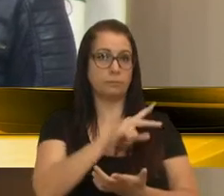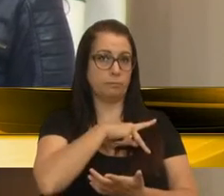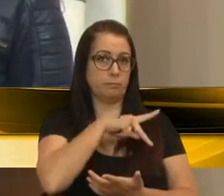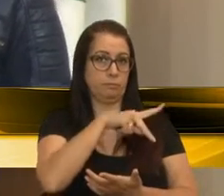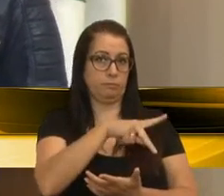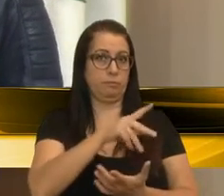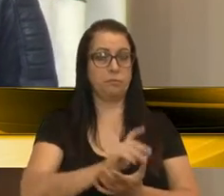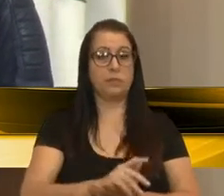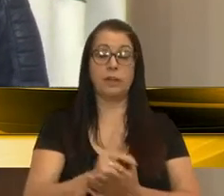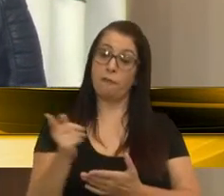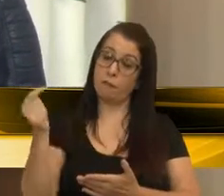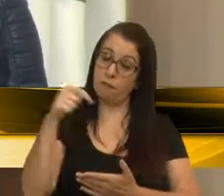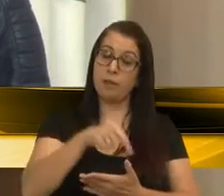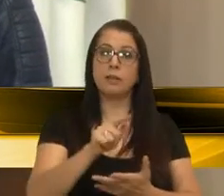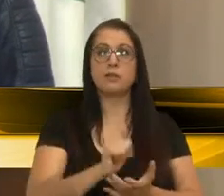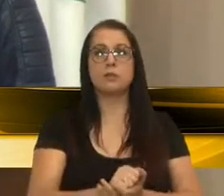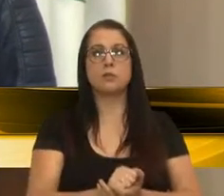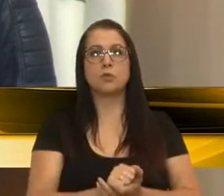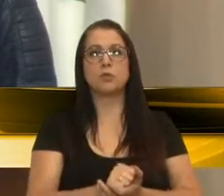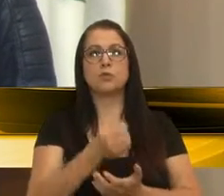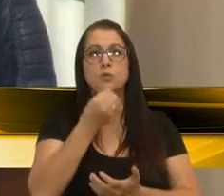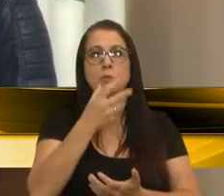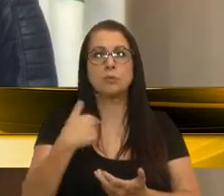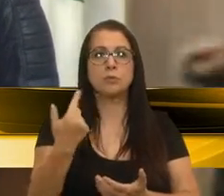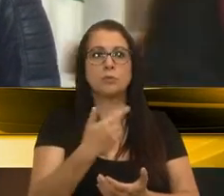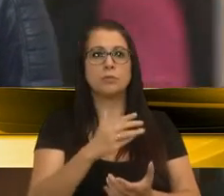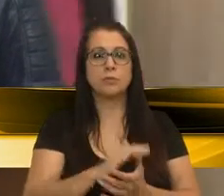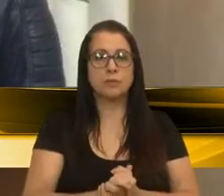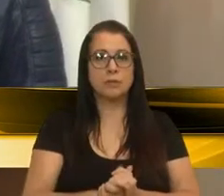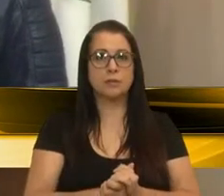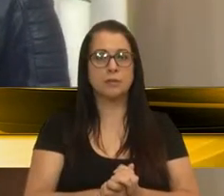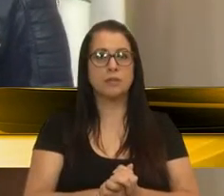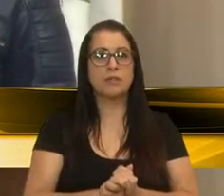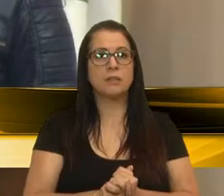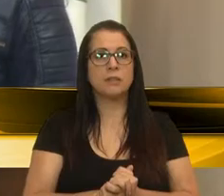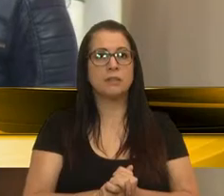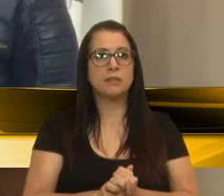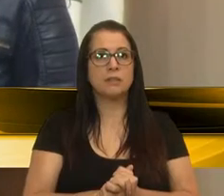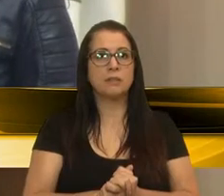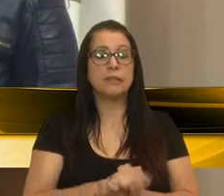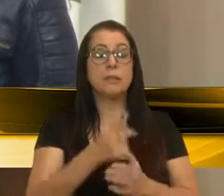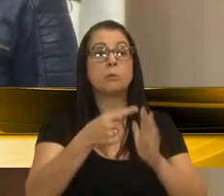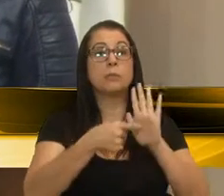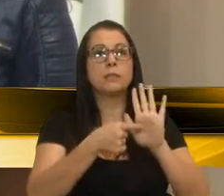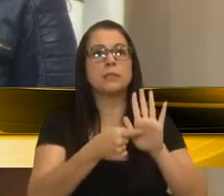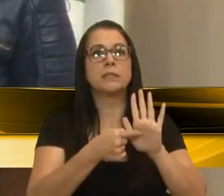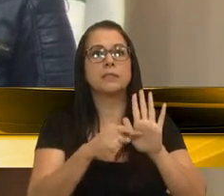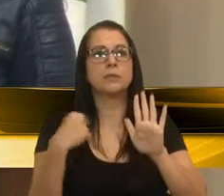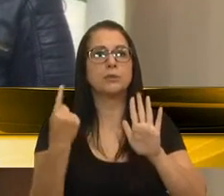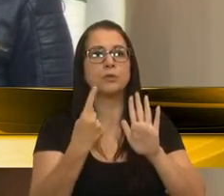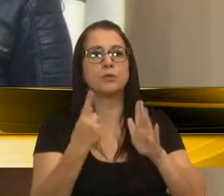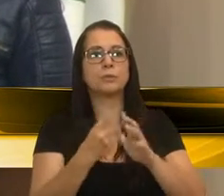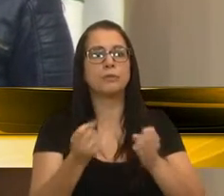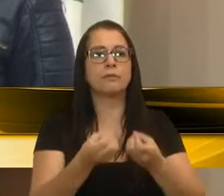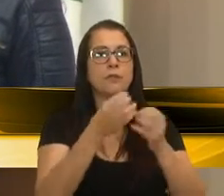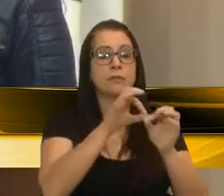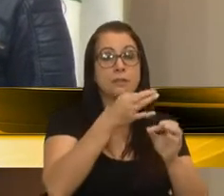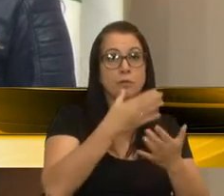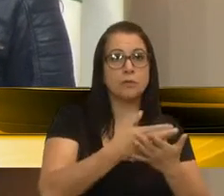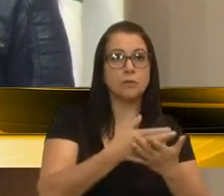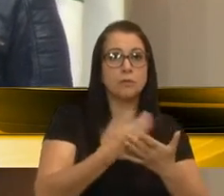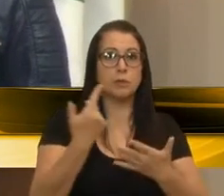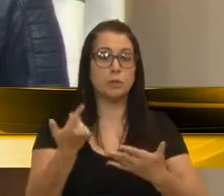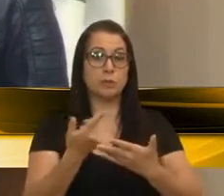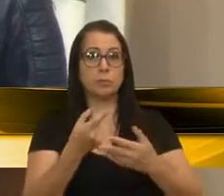venha trazer um relato, venha trazer uma apresentação sobre os números da Festa da Uva,